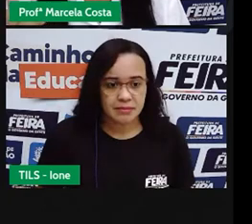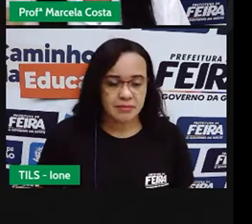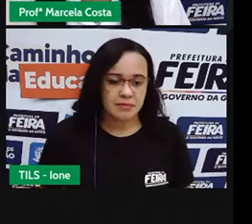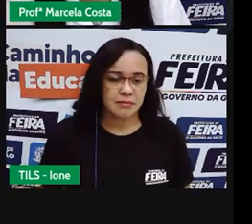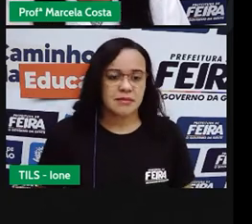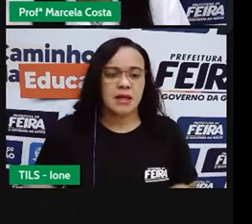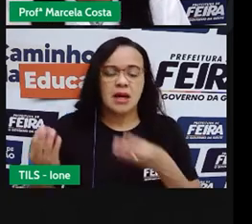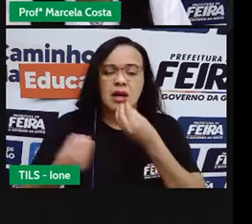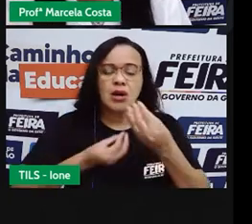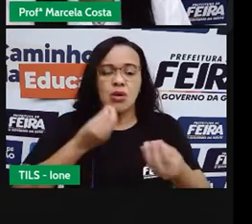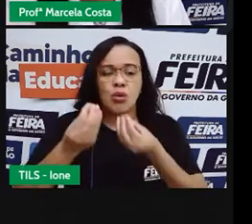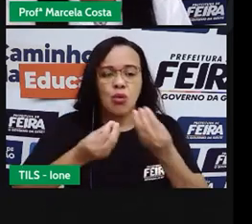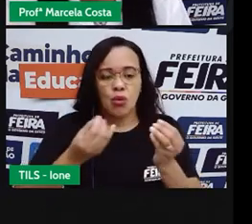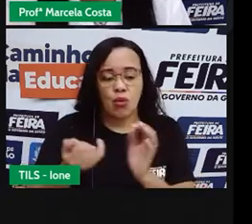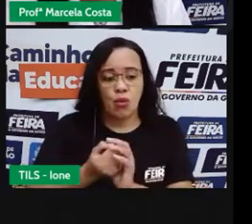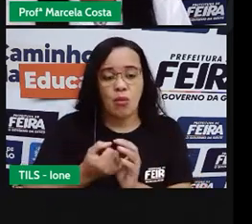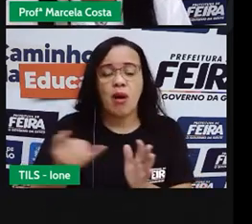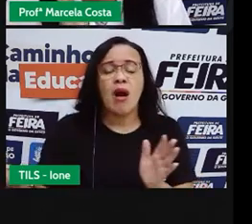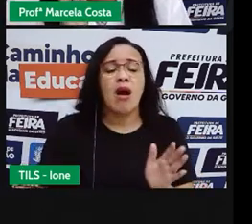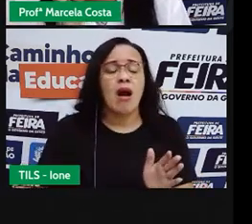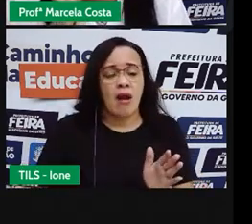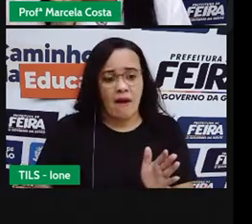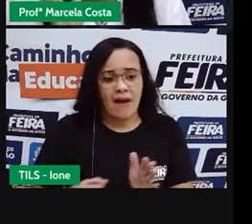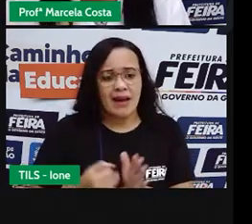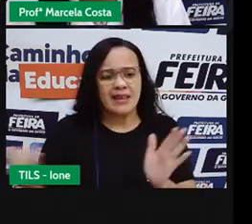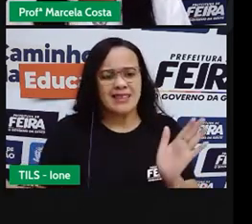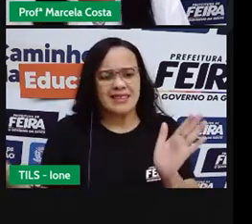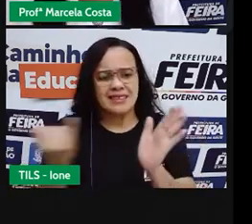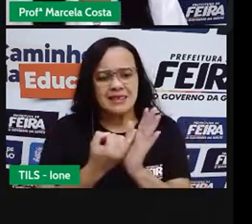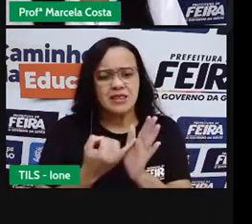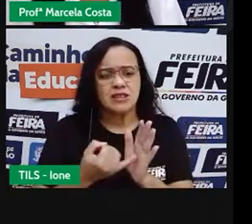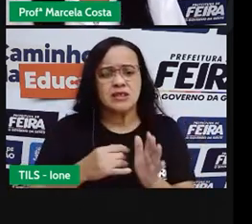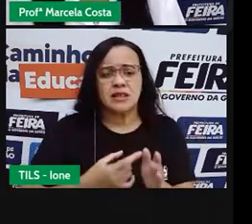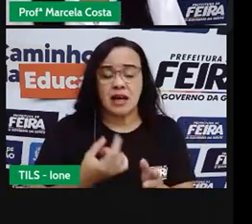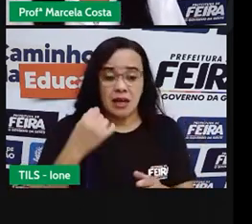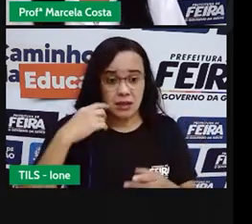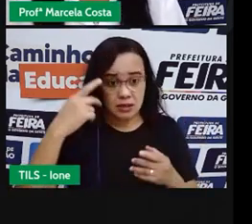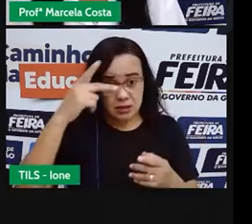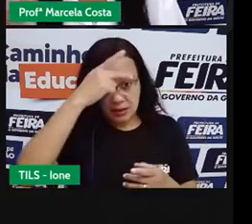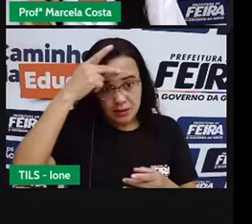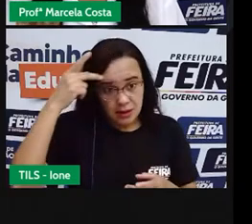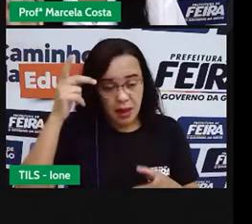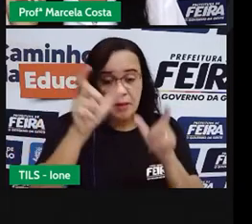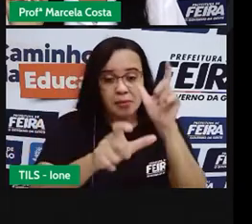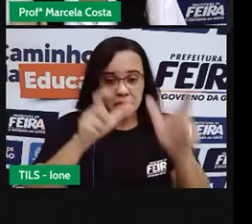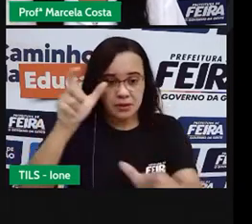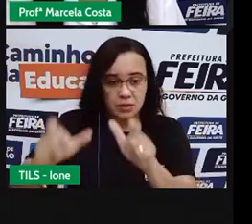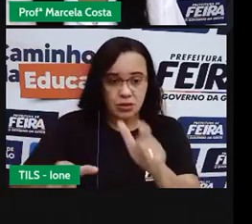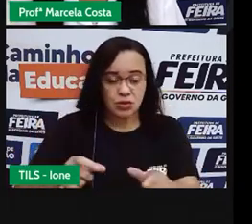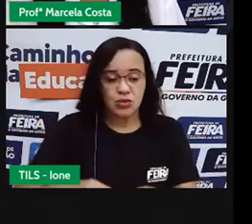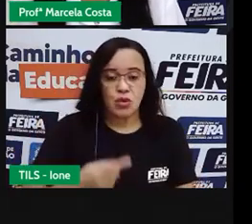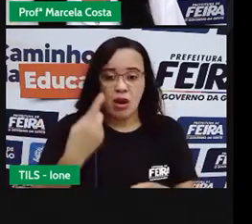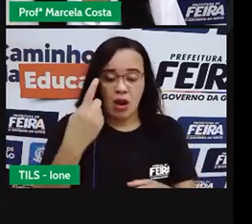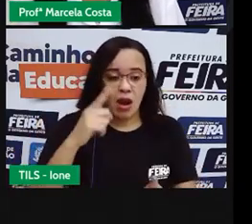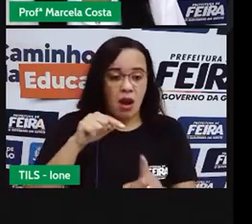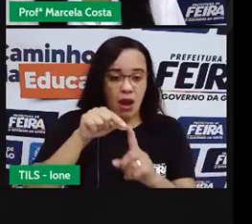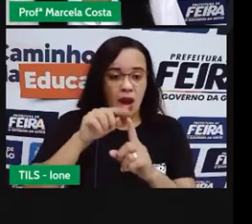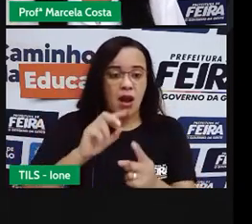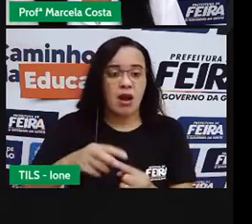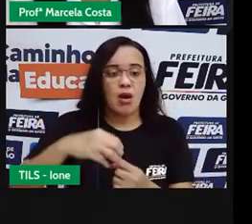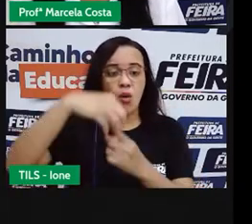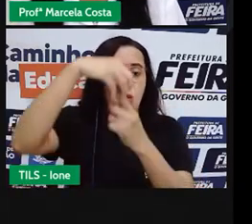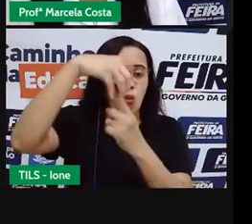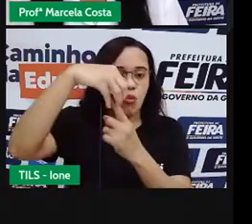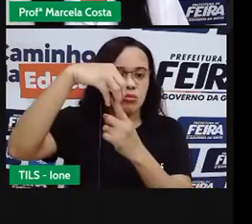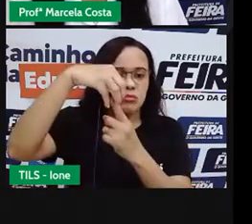dá identidade Pra aquela pessoa Que torna ela única Agora Observem aqui Essa imagem